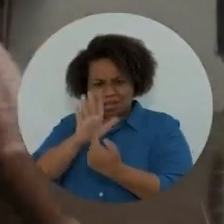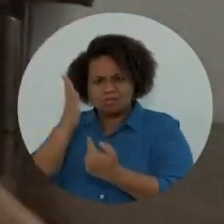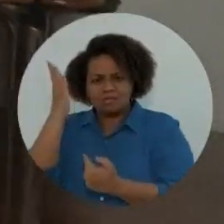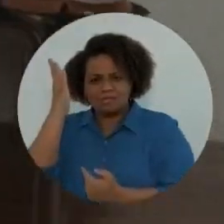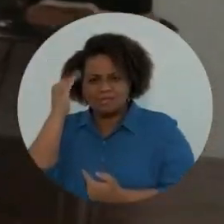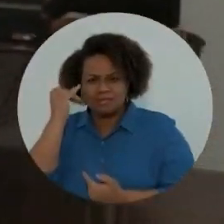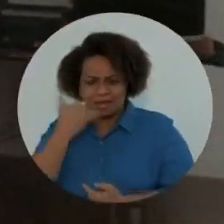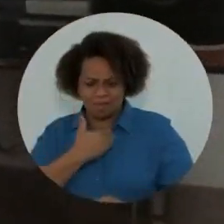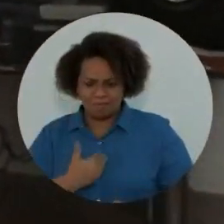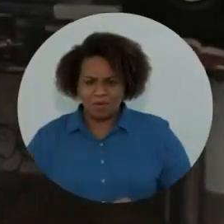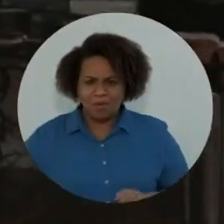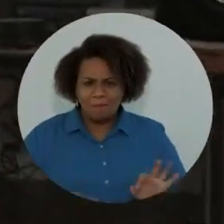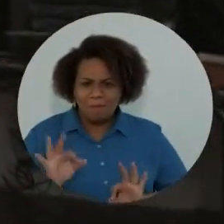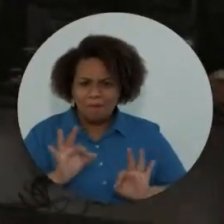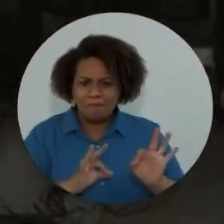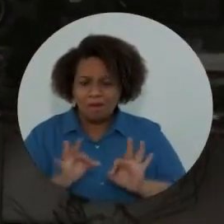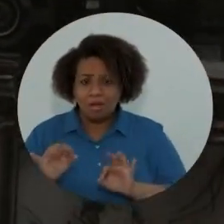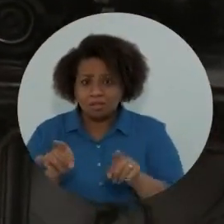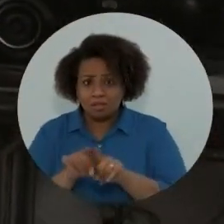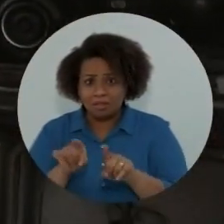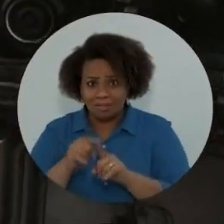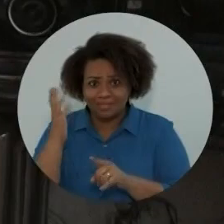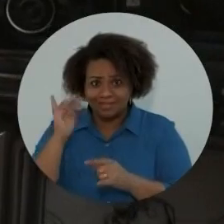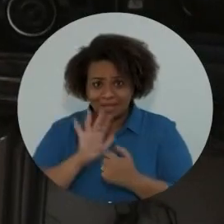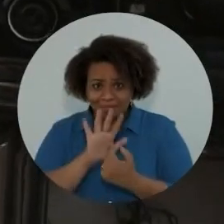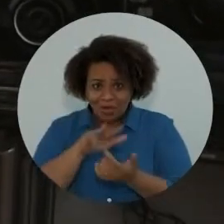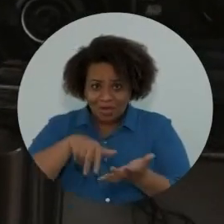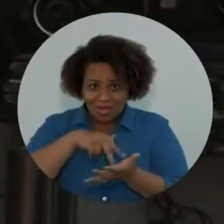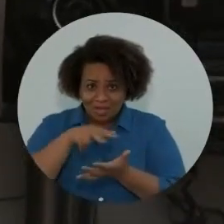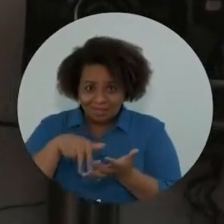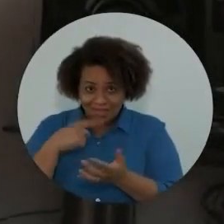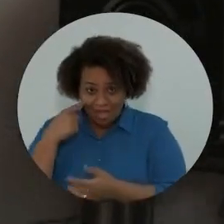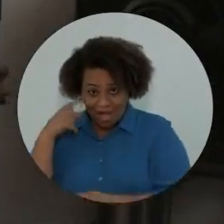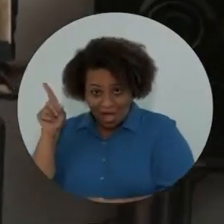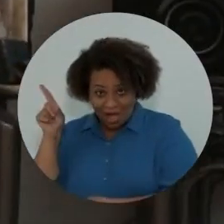e está mostrando até que sabe cair no piseiro.